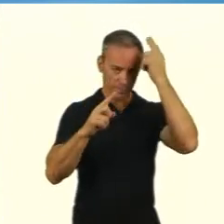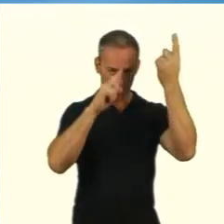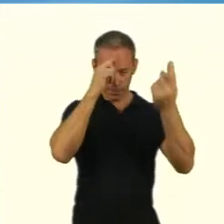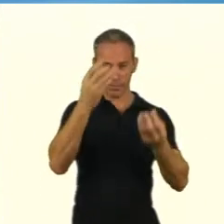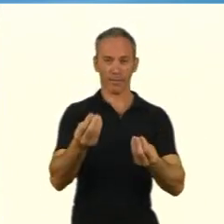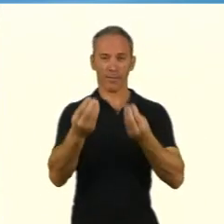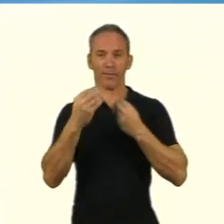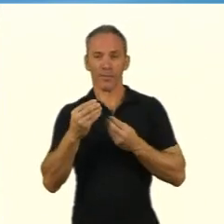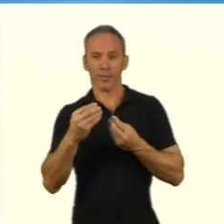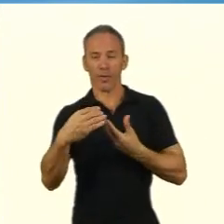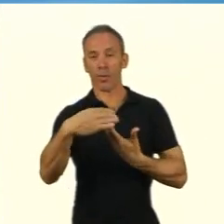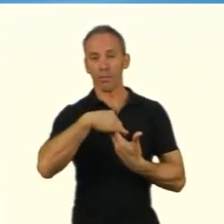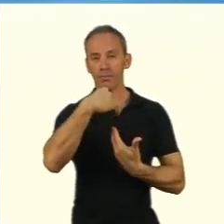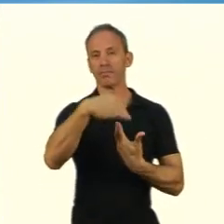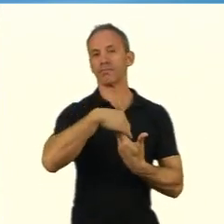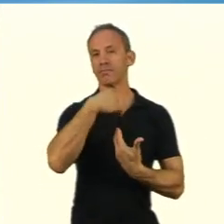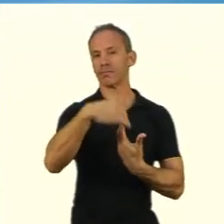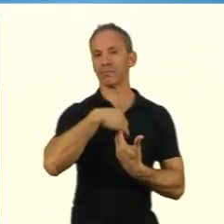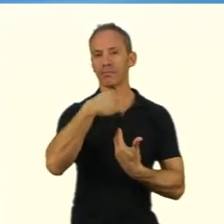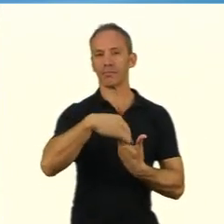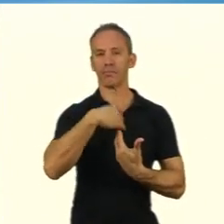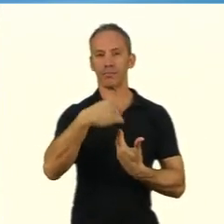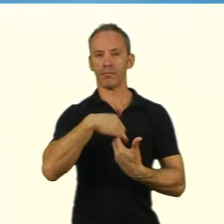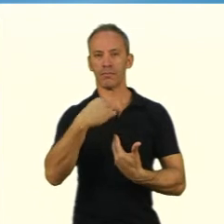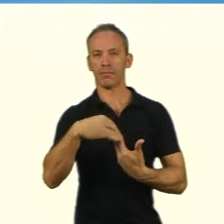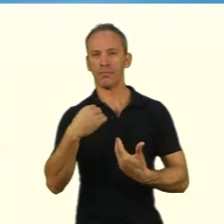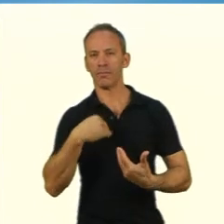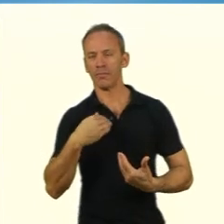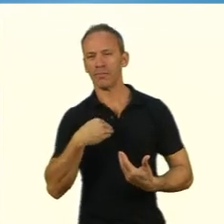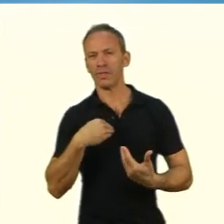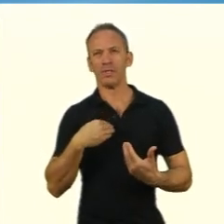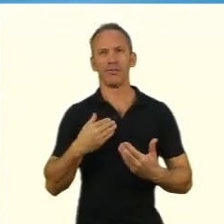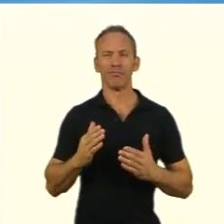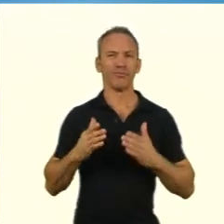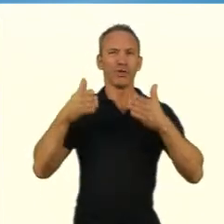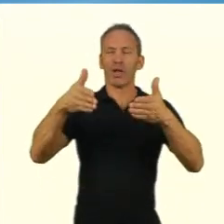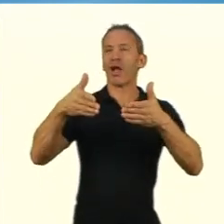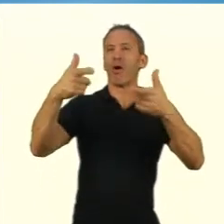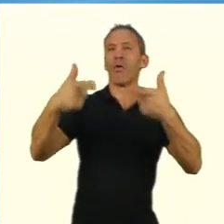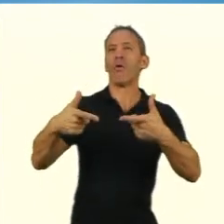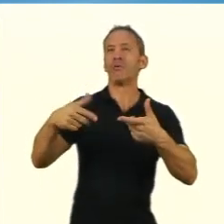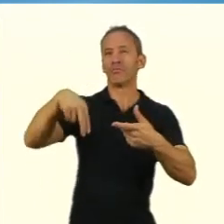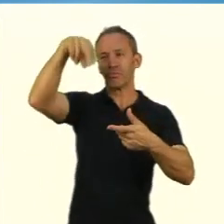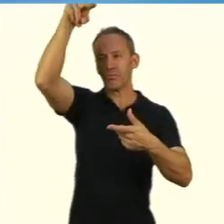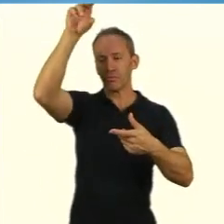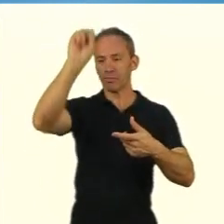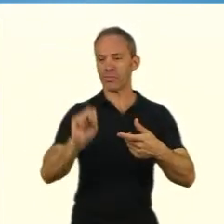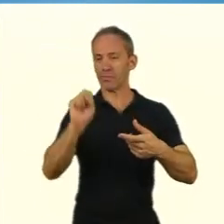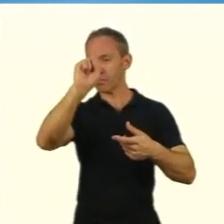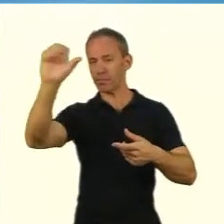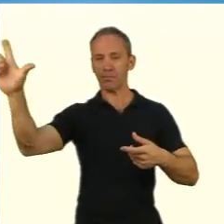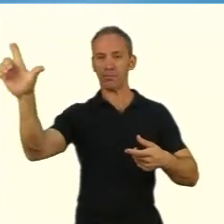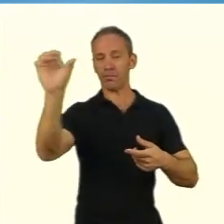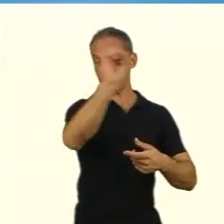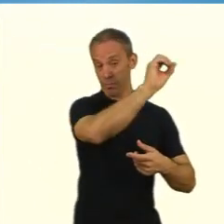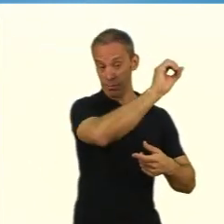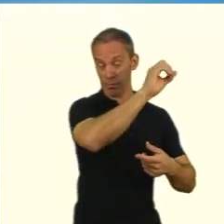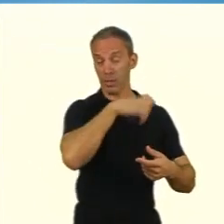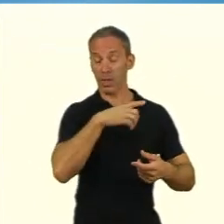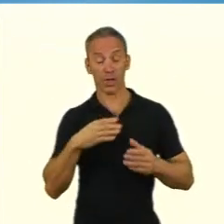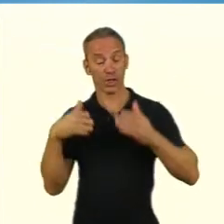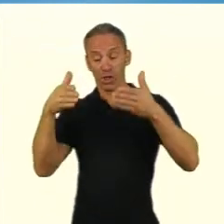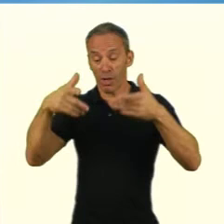pergunta para ela o que ela estava fazendo ali e ela diz que não sabia muito para onde queria ir